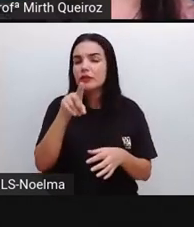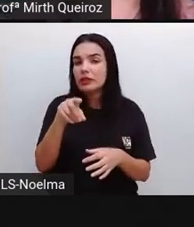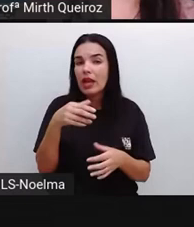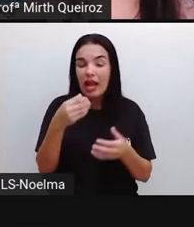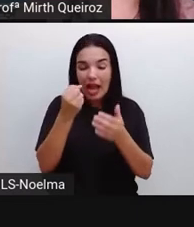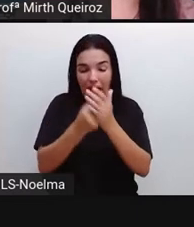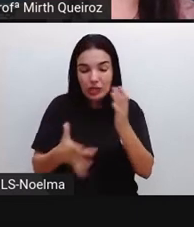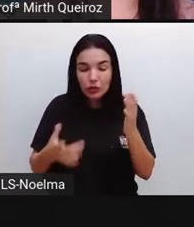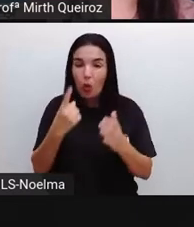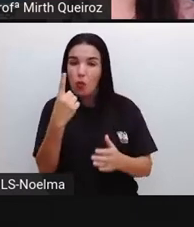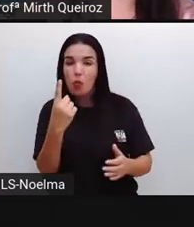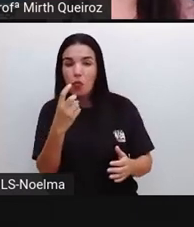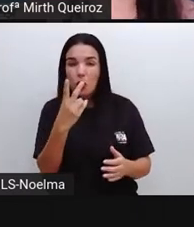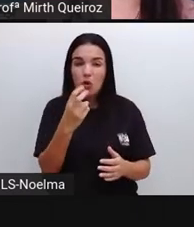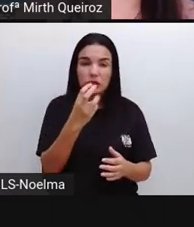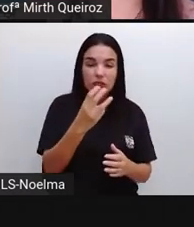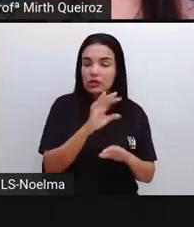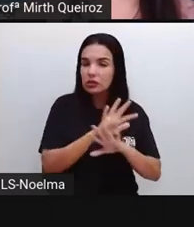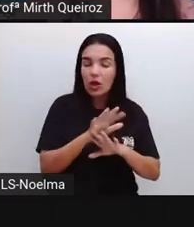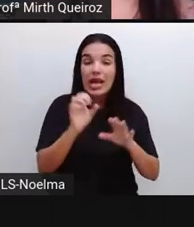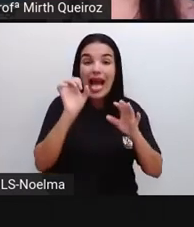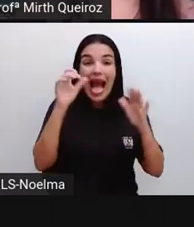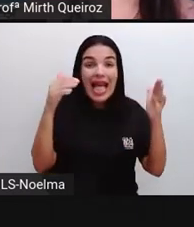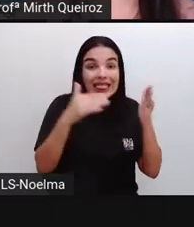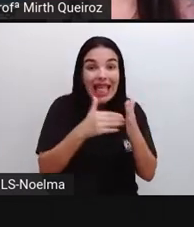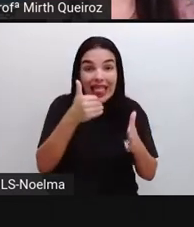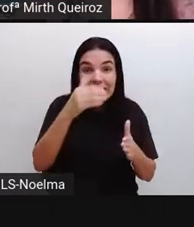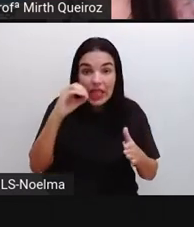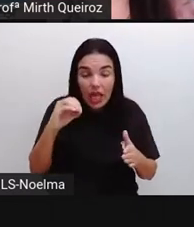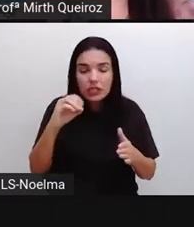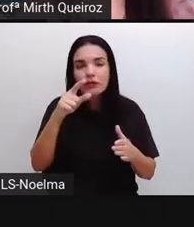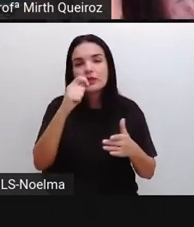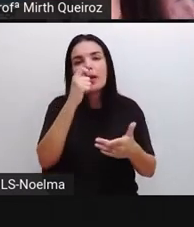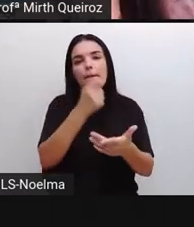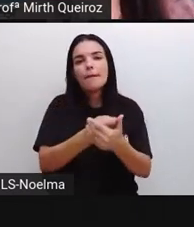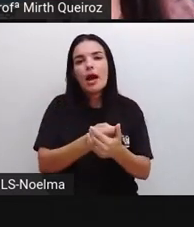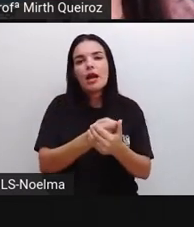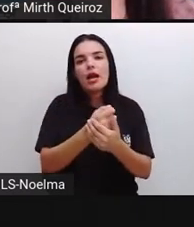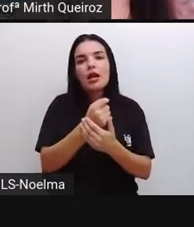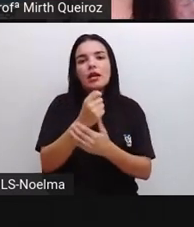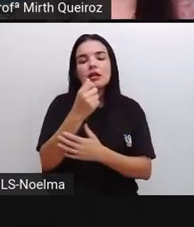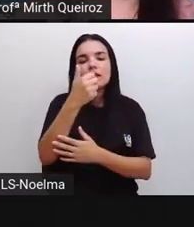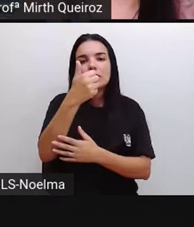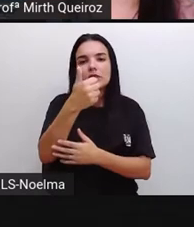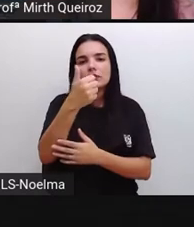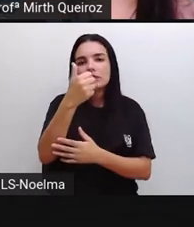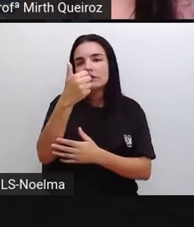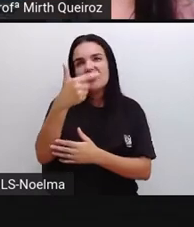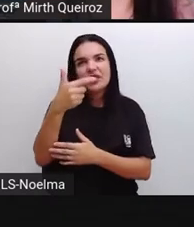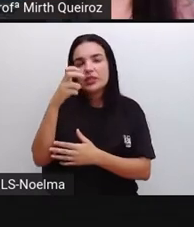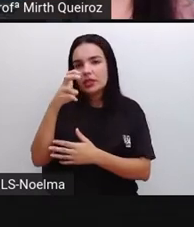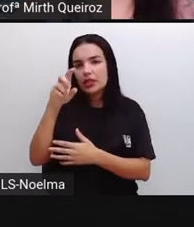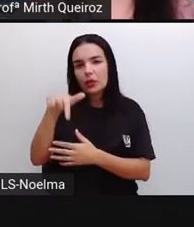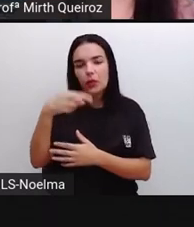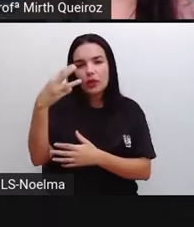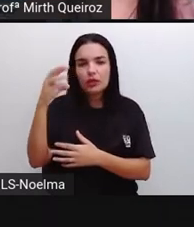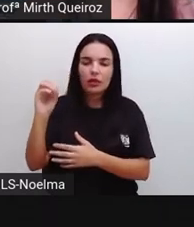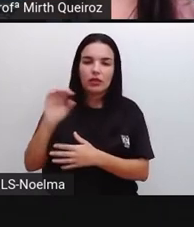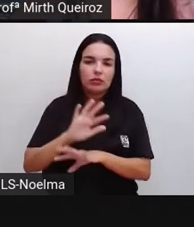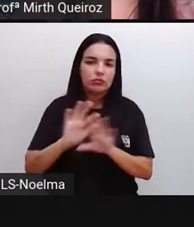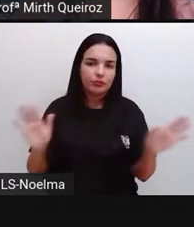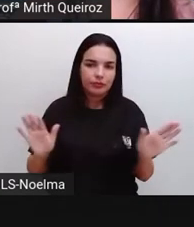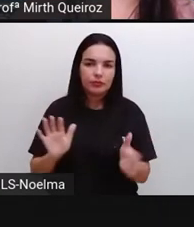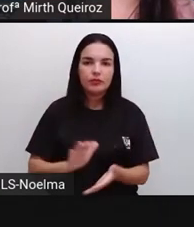10 metros cúbicos, é o mesmo valor, a qual o cliente vai pagar o valor mínimo aí